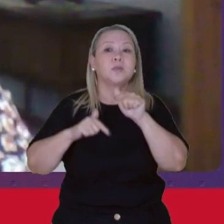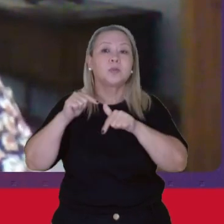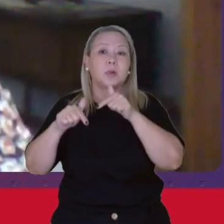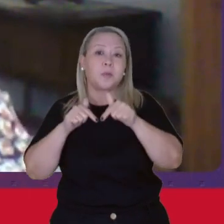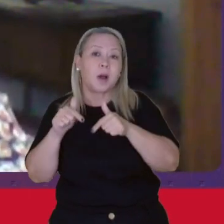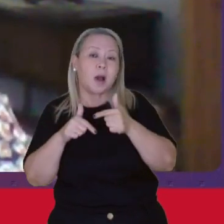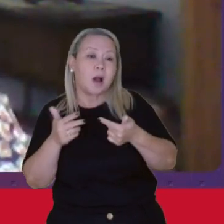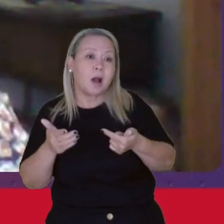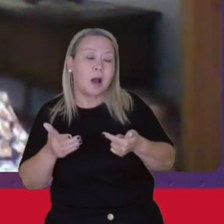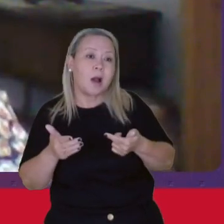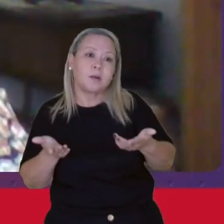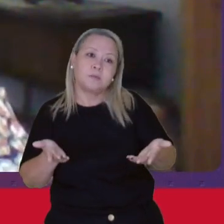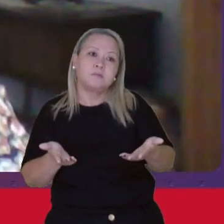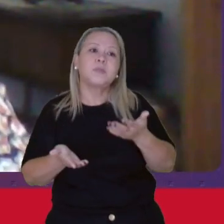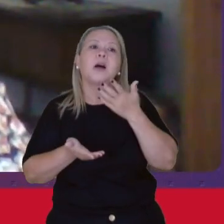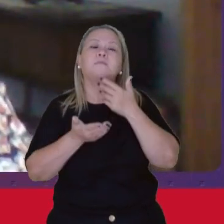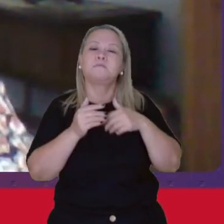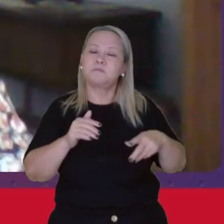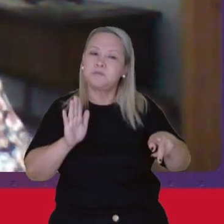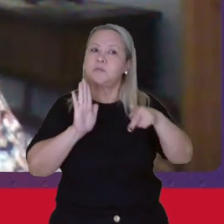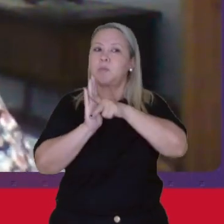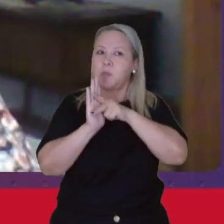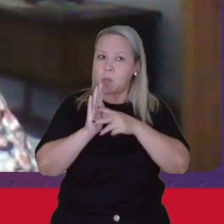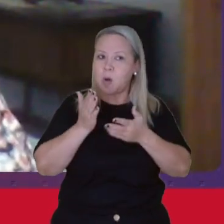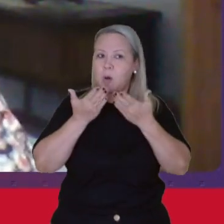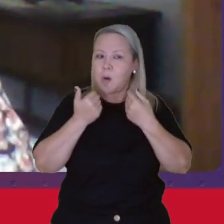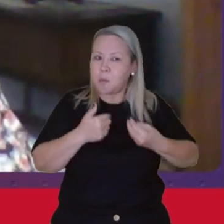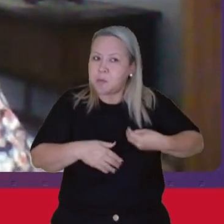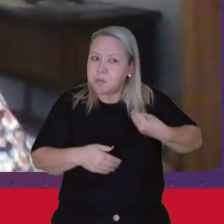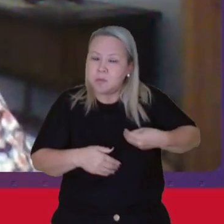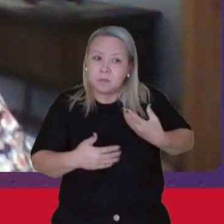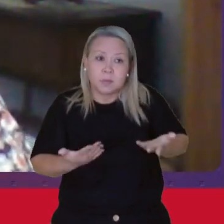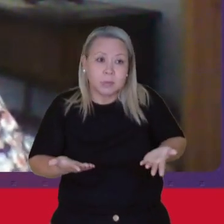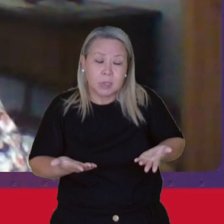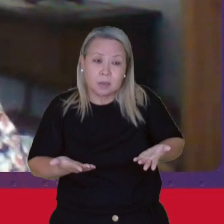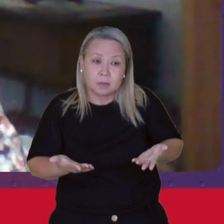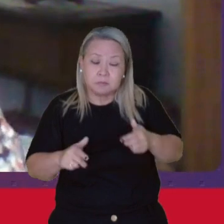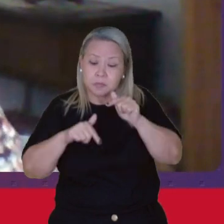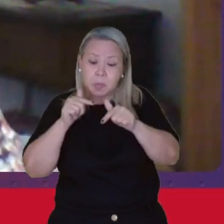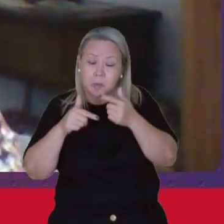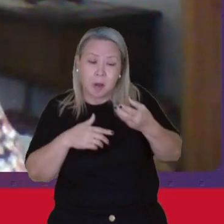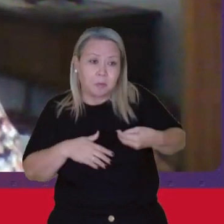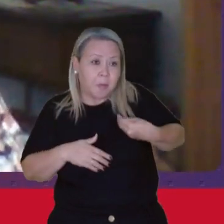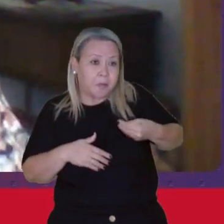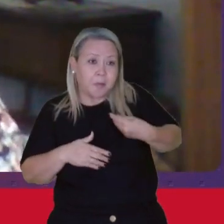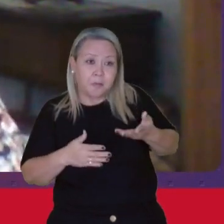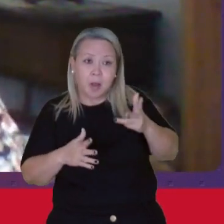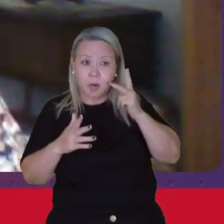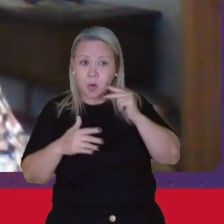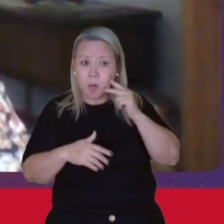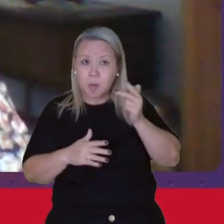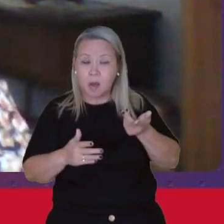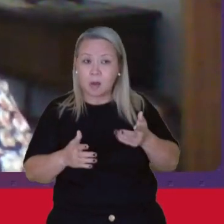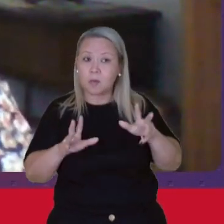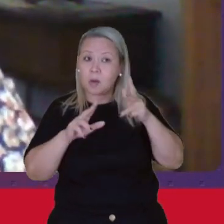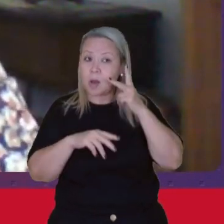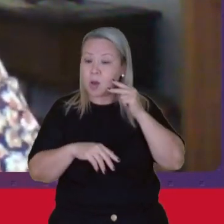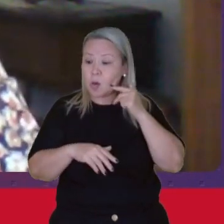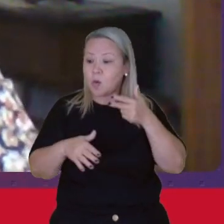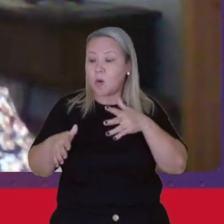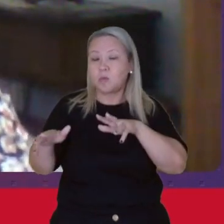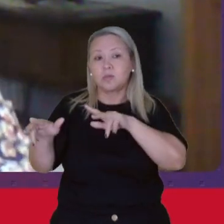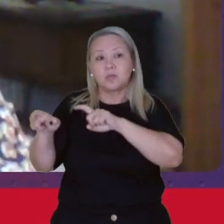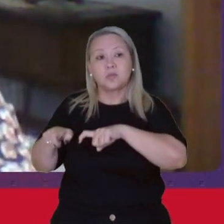para a própria subsistência Que é muito comum no meio rural Entre as